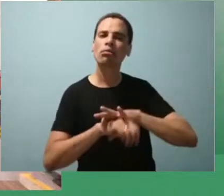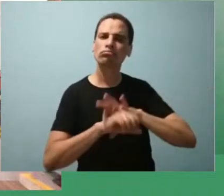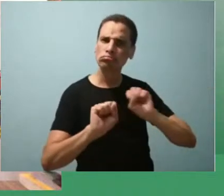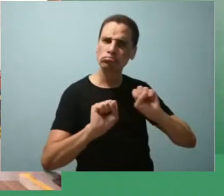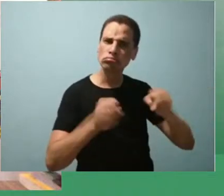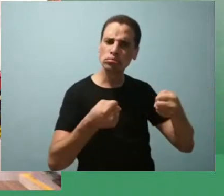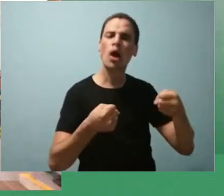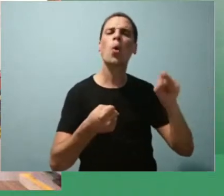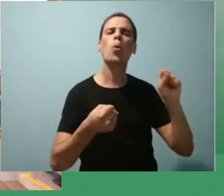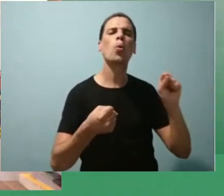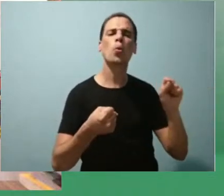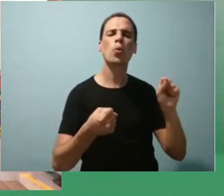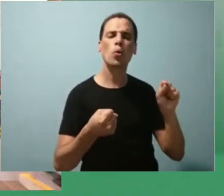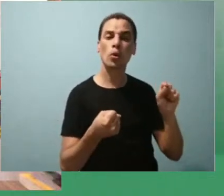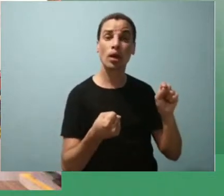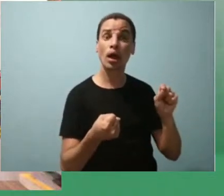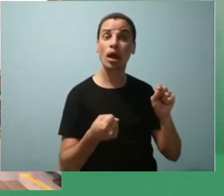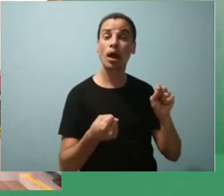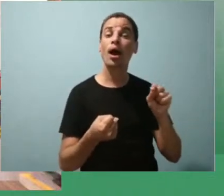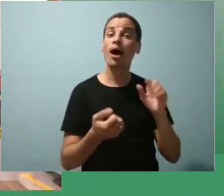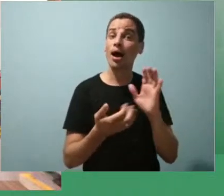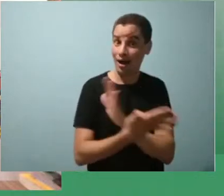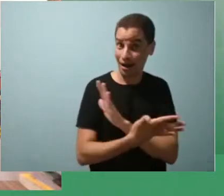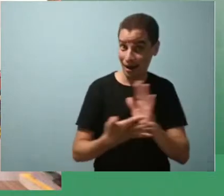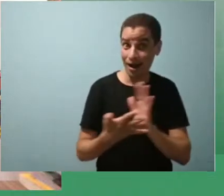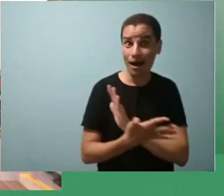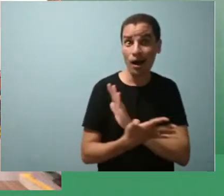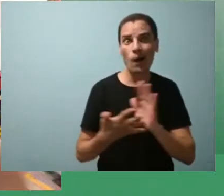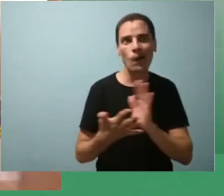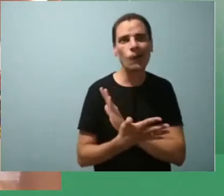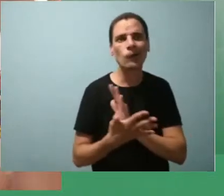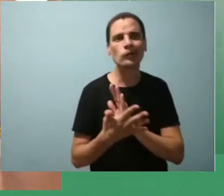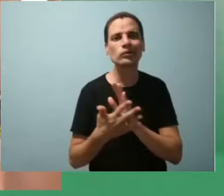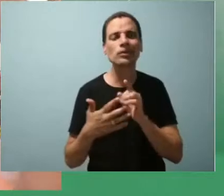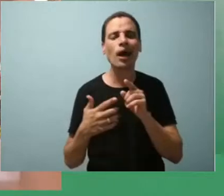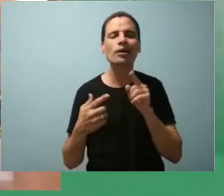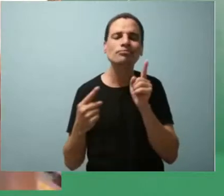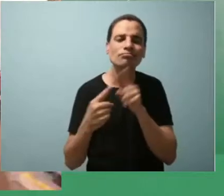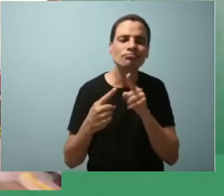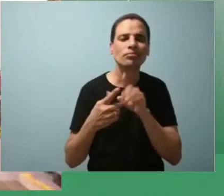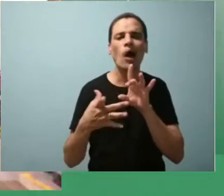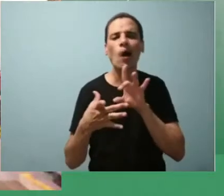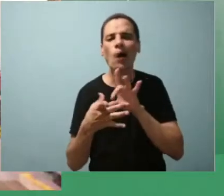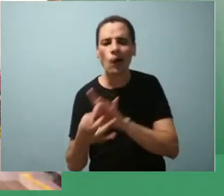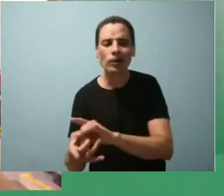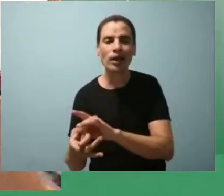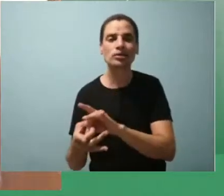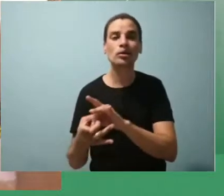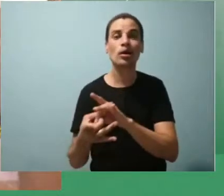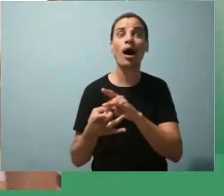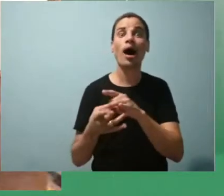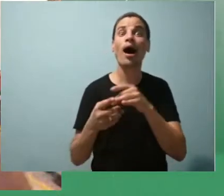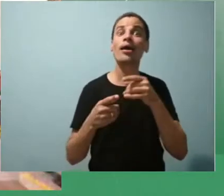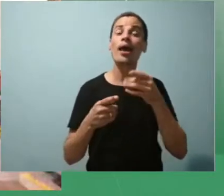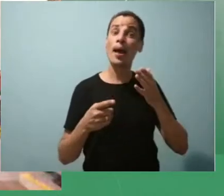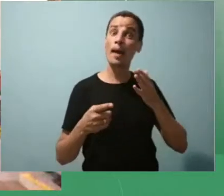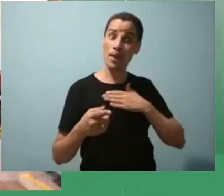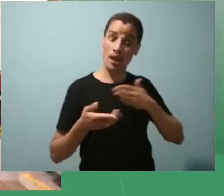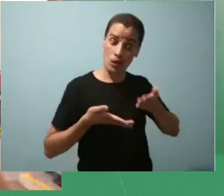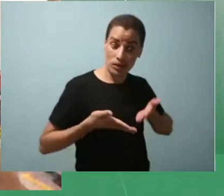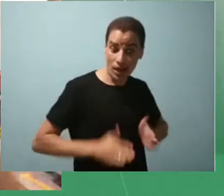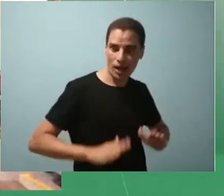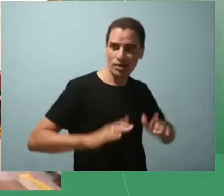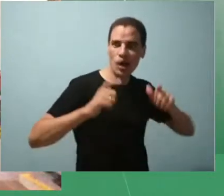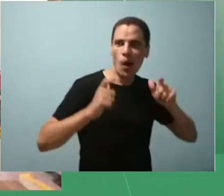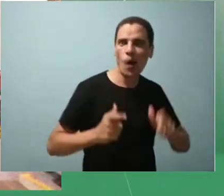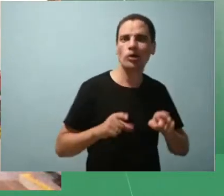em alguns contextos você não pode trazer por exemplo suas raízes e essa questão da